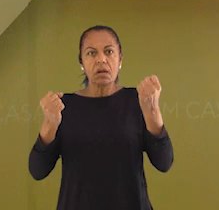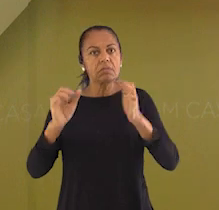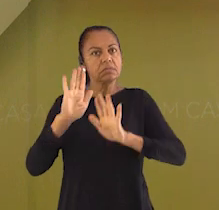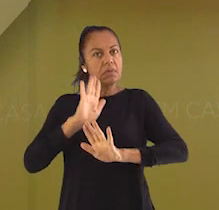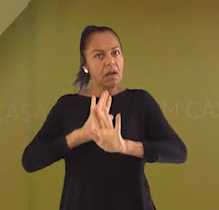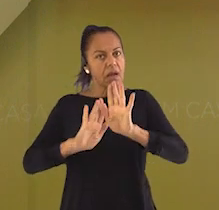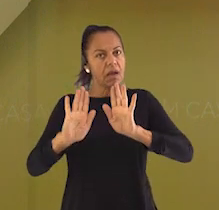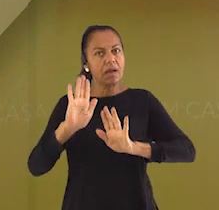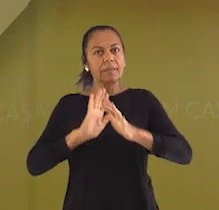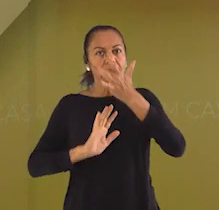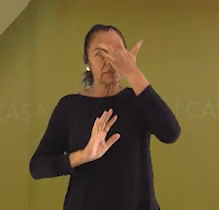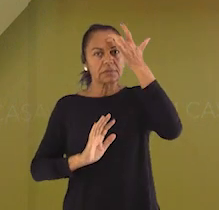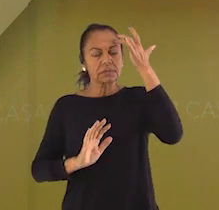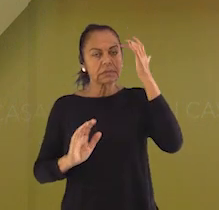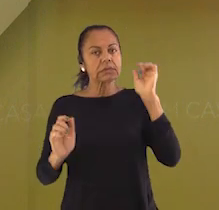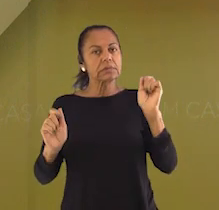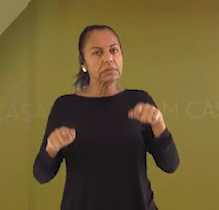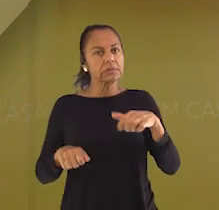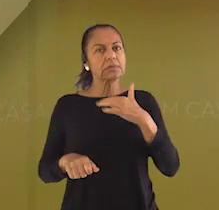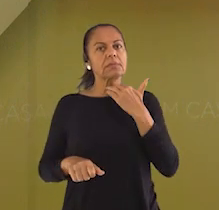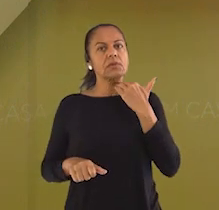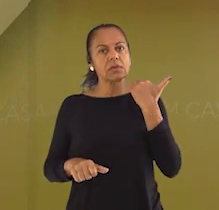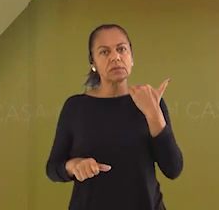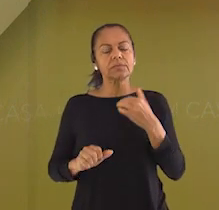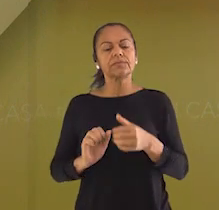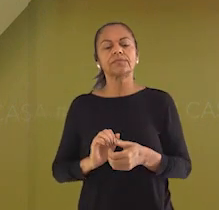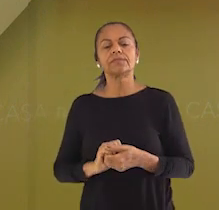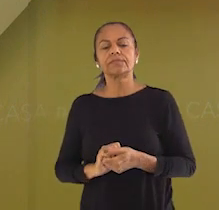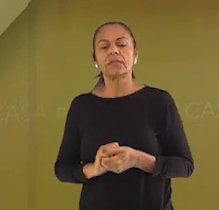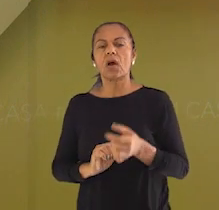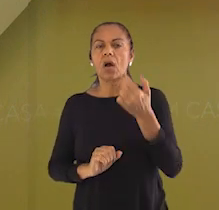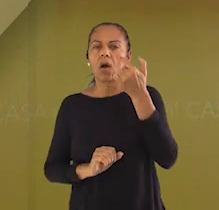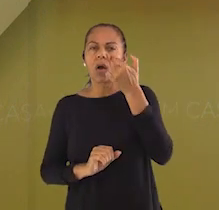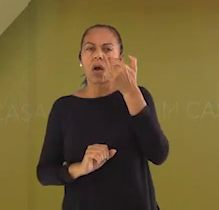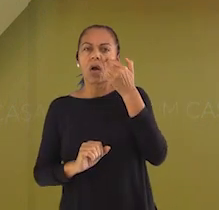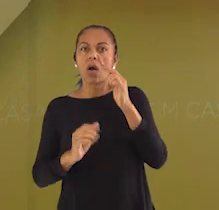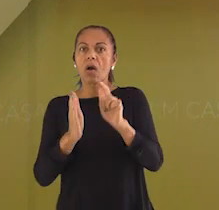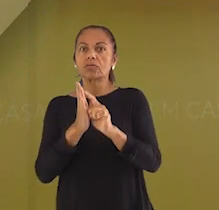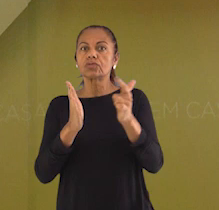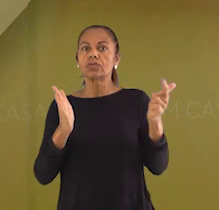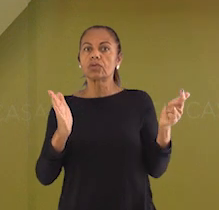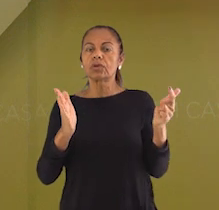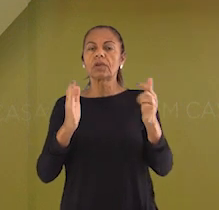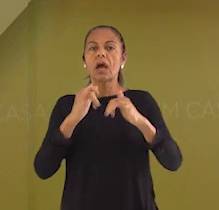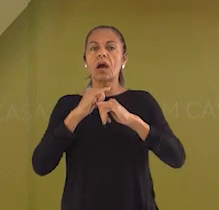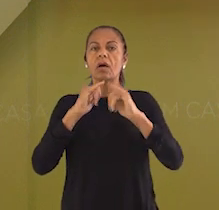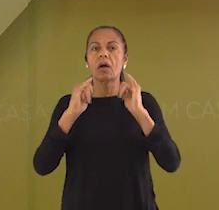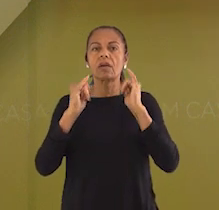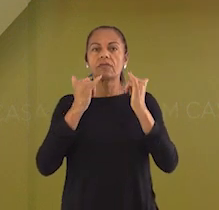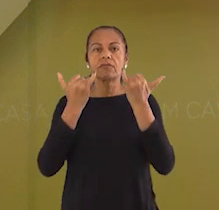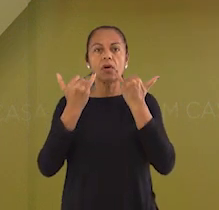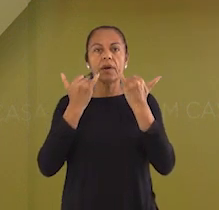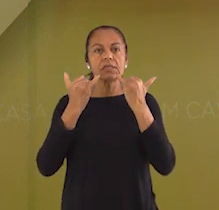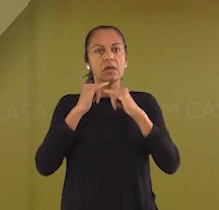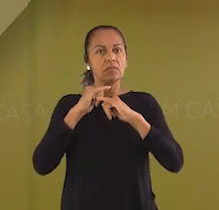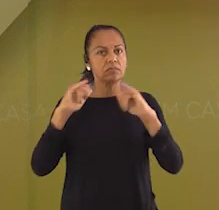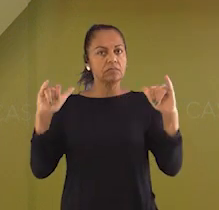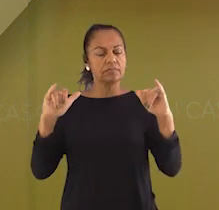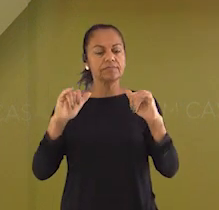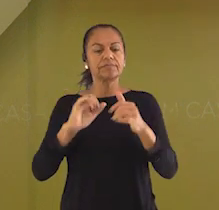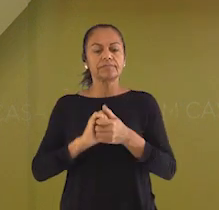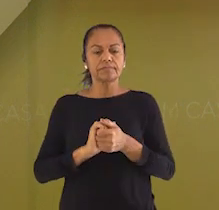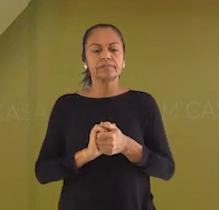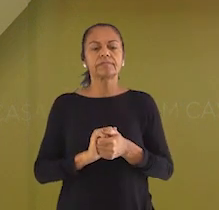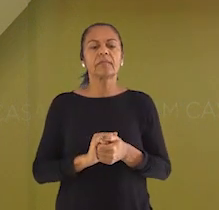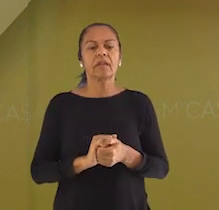também quando usamos ele conectado à energia. Observe essa reportagem, que trata desse assunto. Viu como é